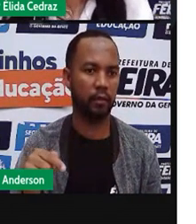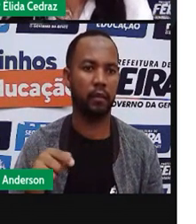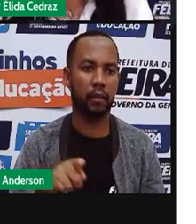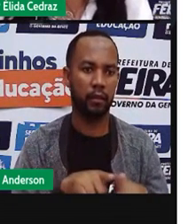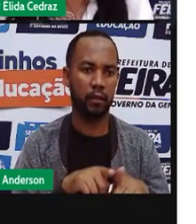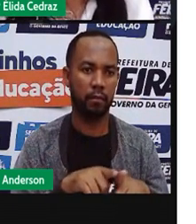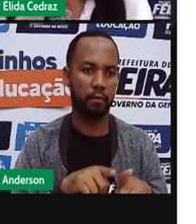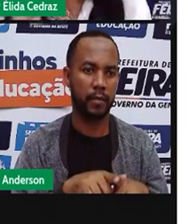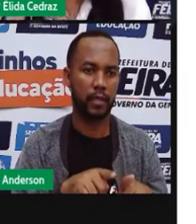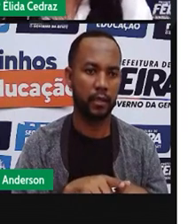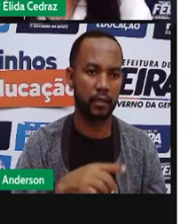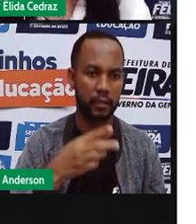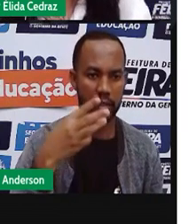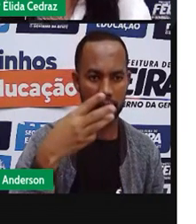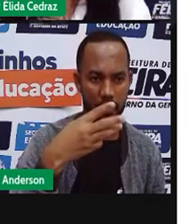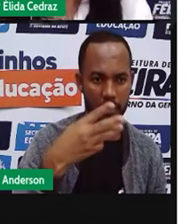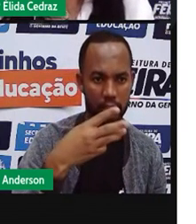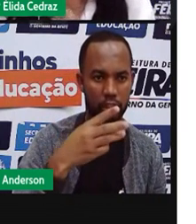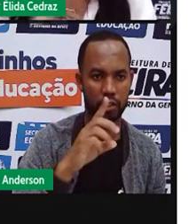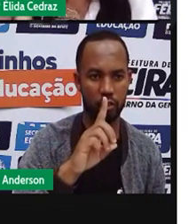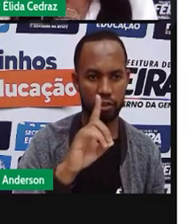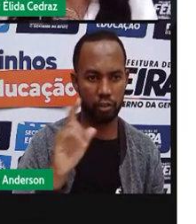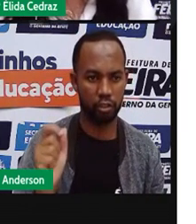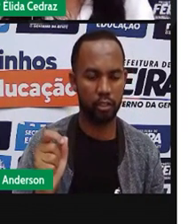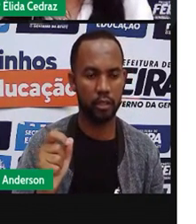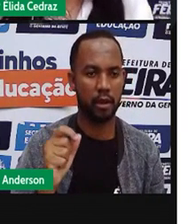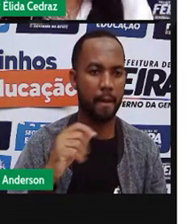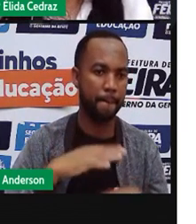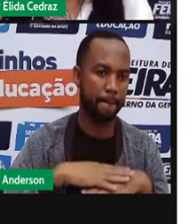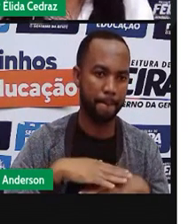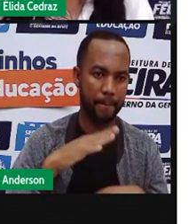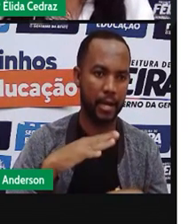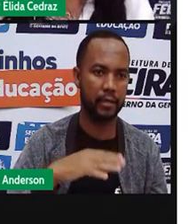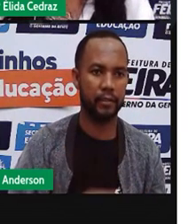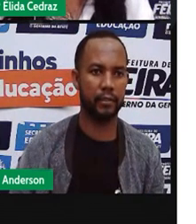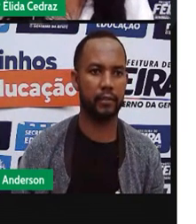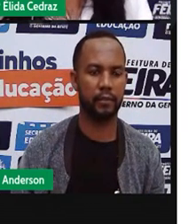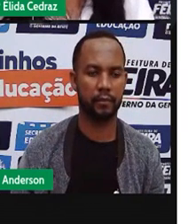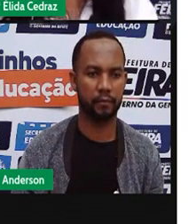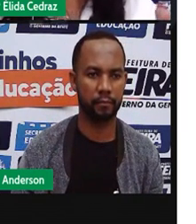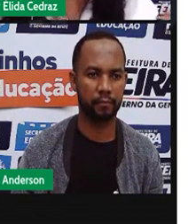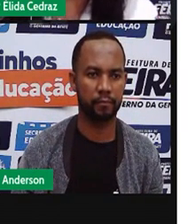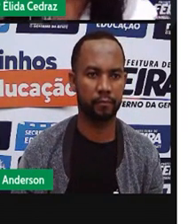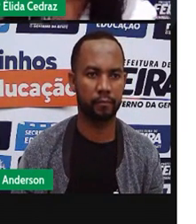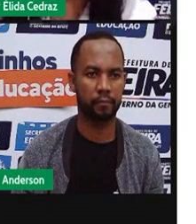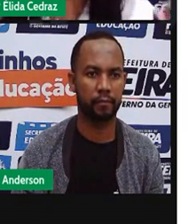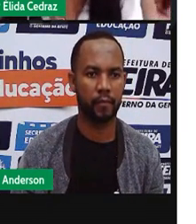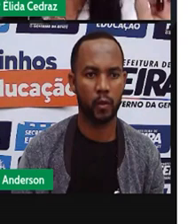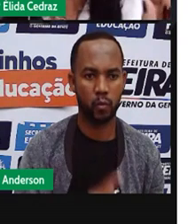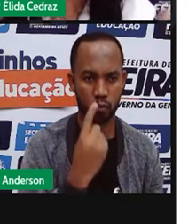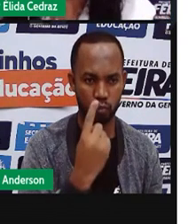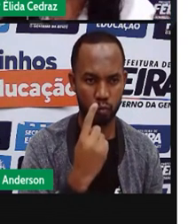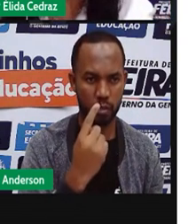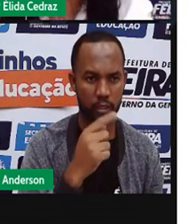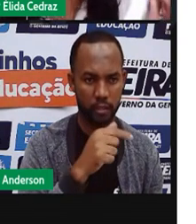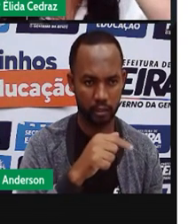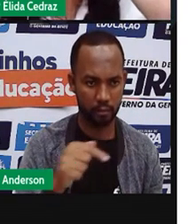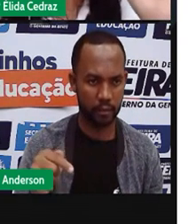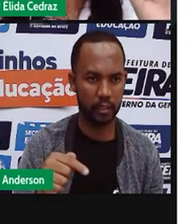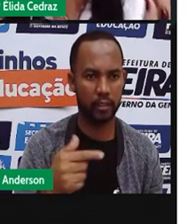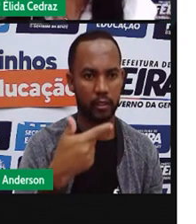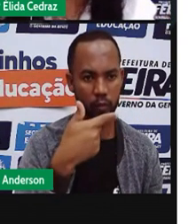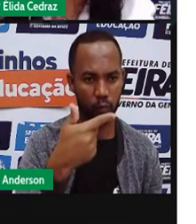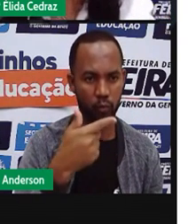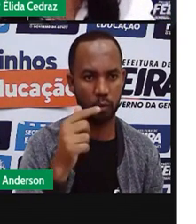três dias a mais dez semanas uma semana duas